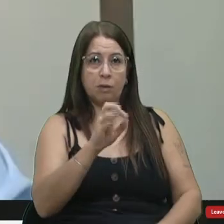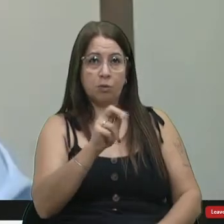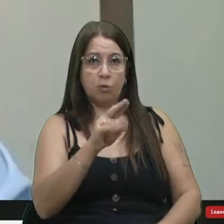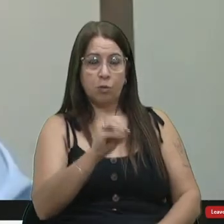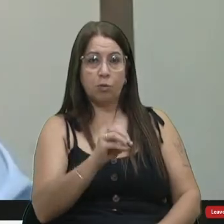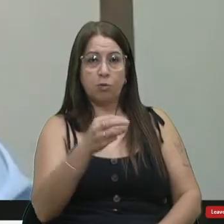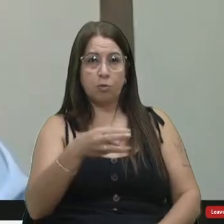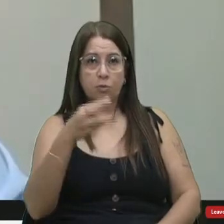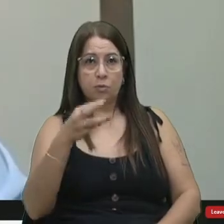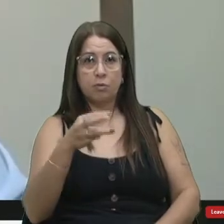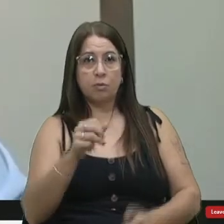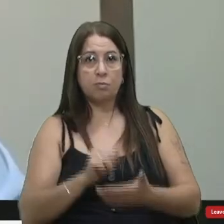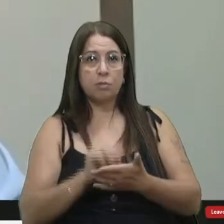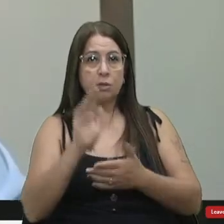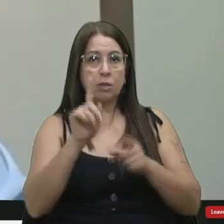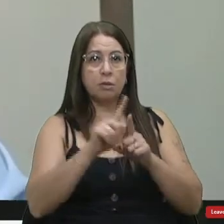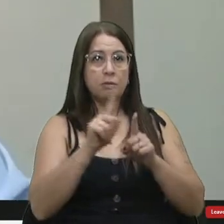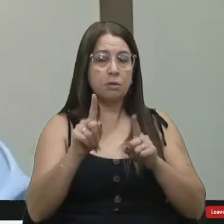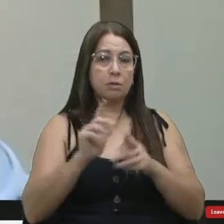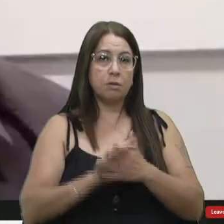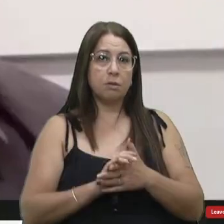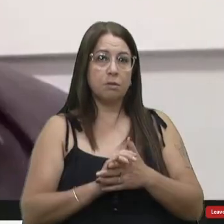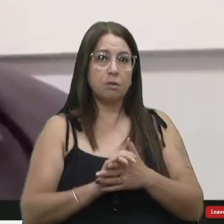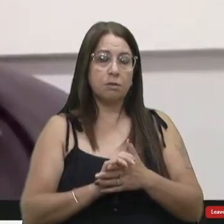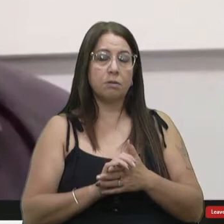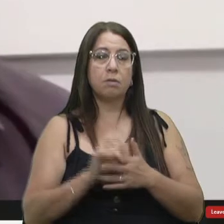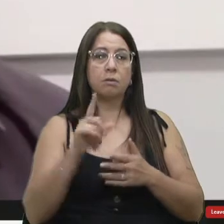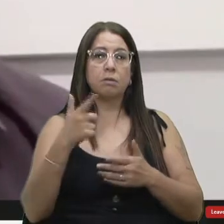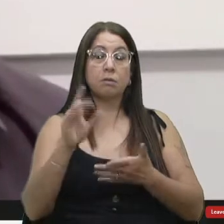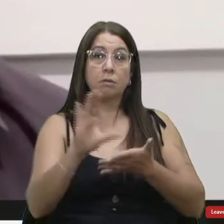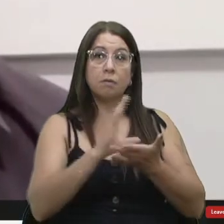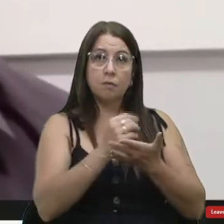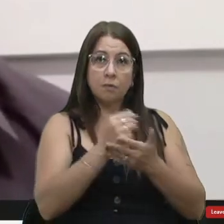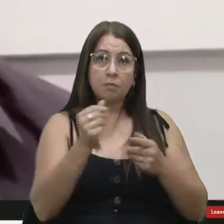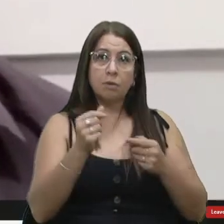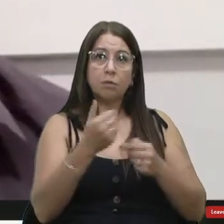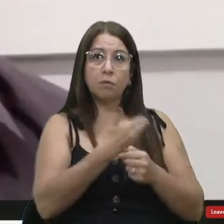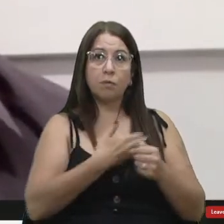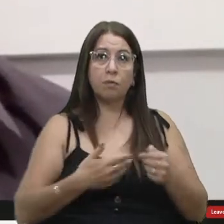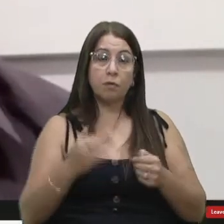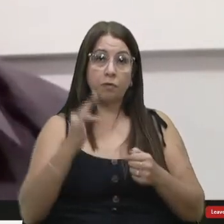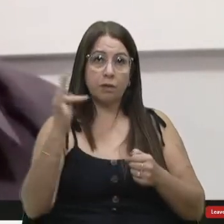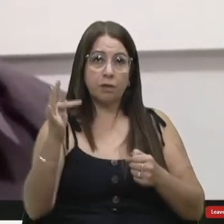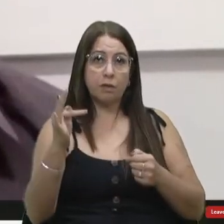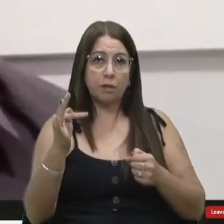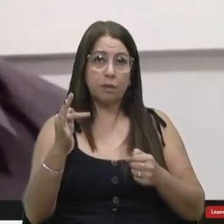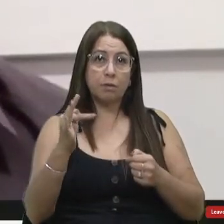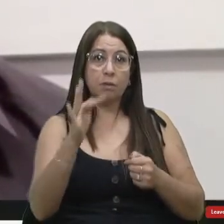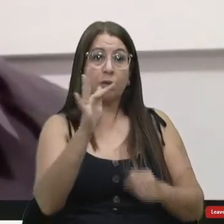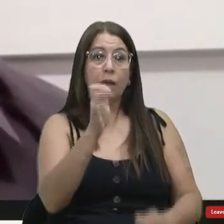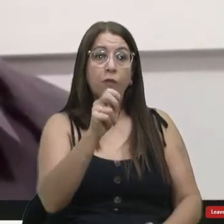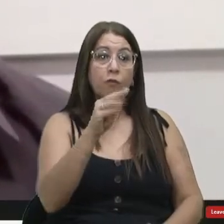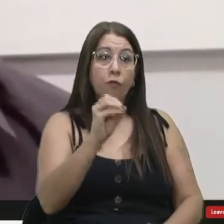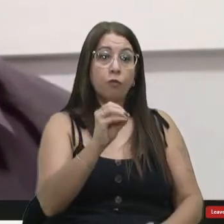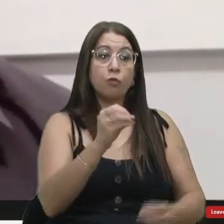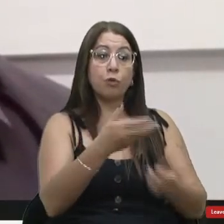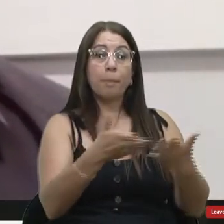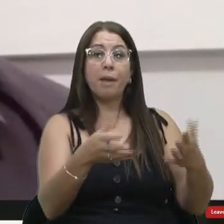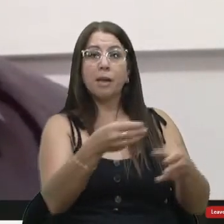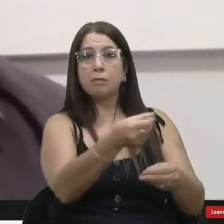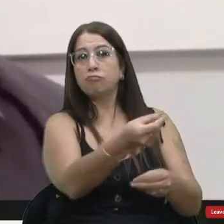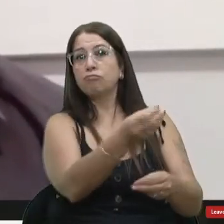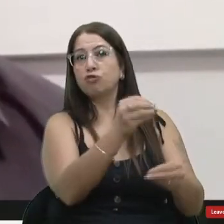renda, veio verba do governo federal, a fundo perdido. A fundo perdido.